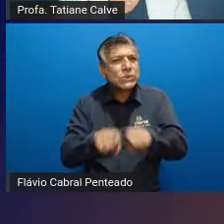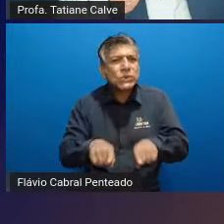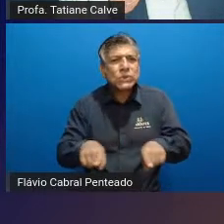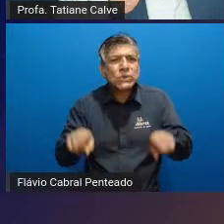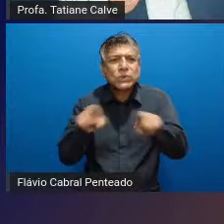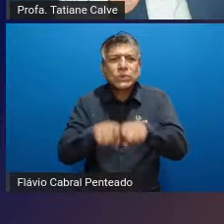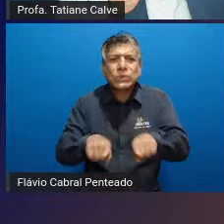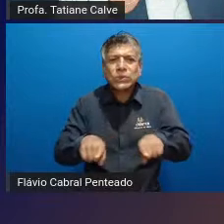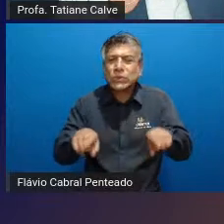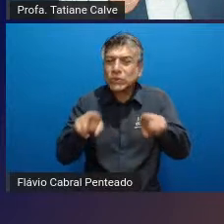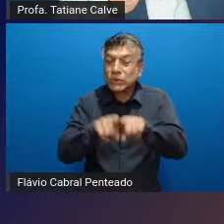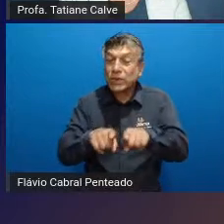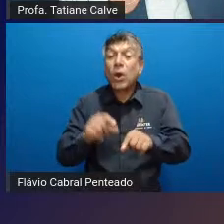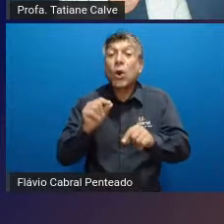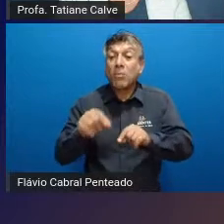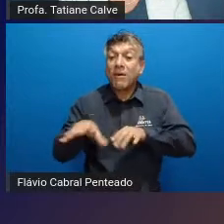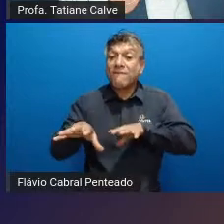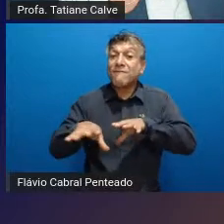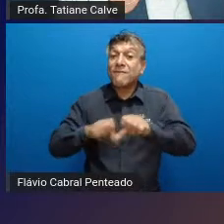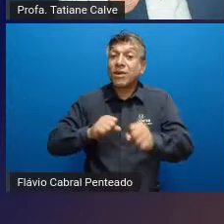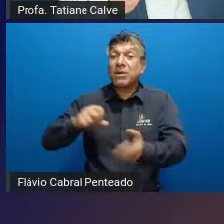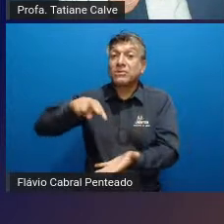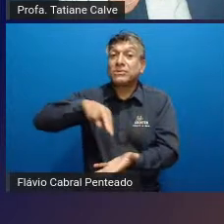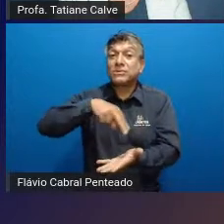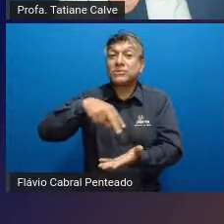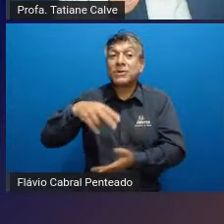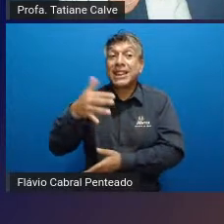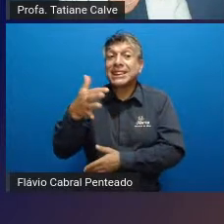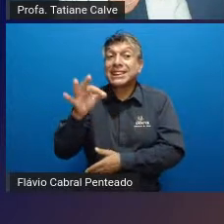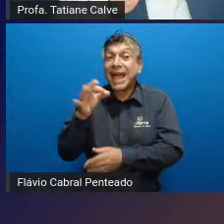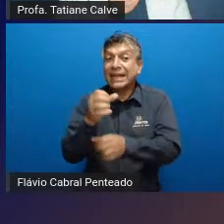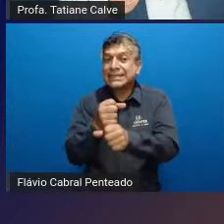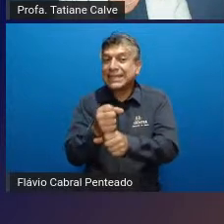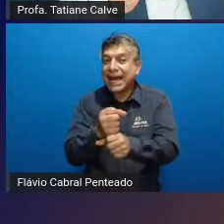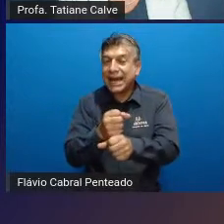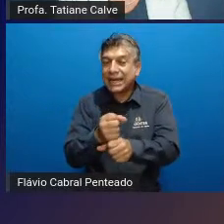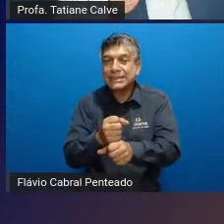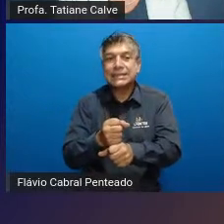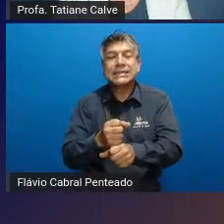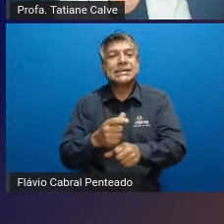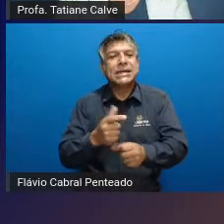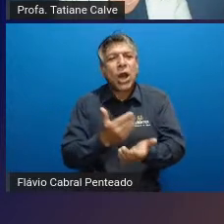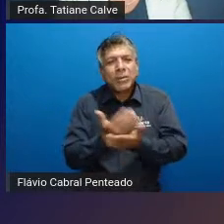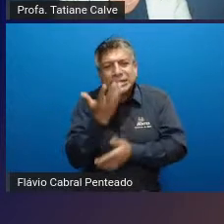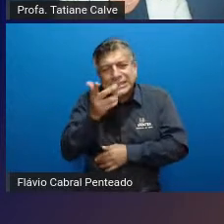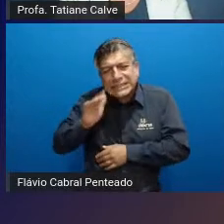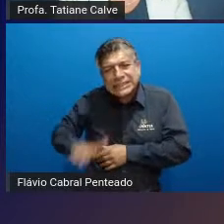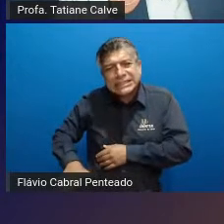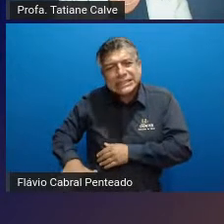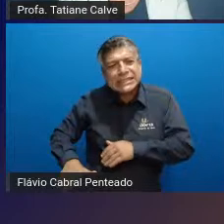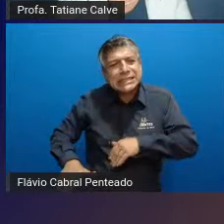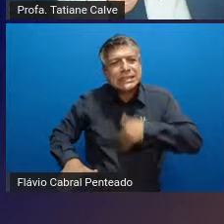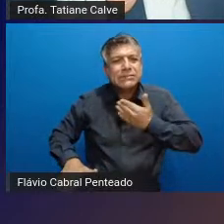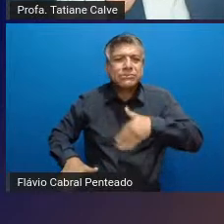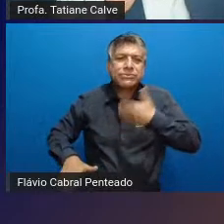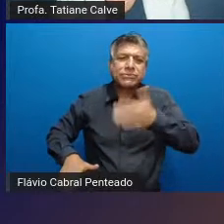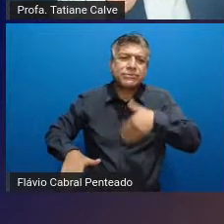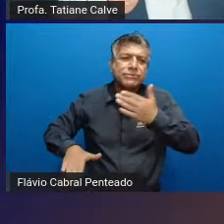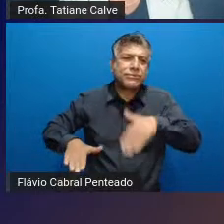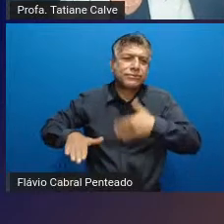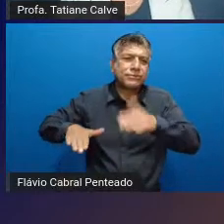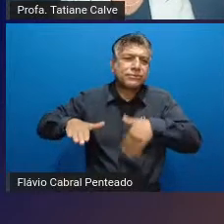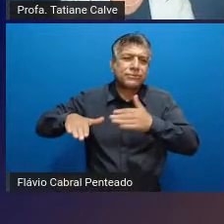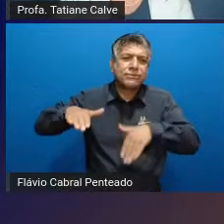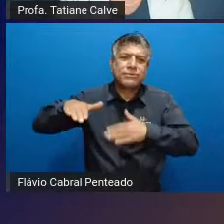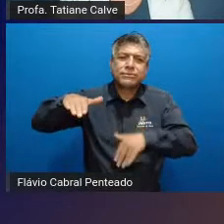se formar uma bailarina nós temos no mínimo 10 anos geralmente elas começam pequenininhas e vão até a